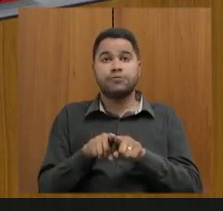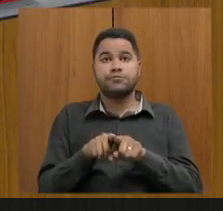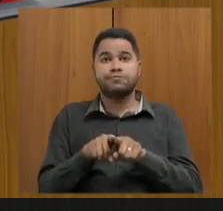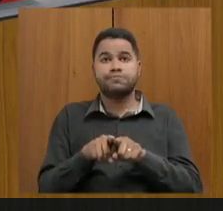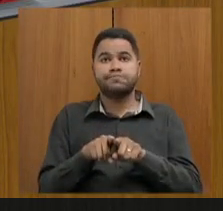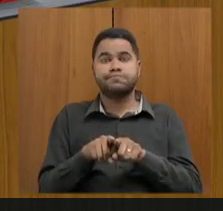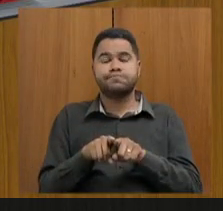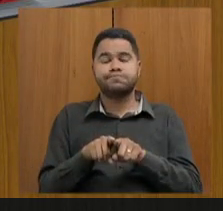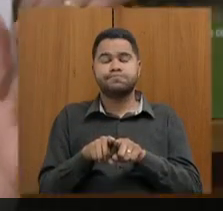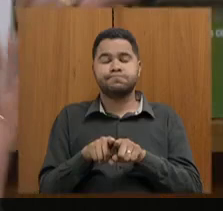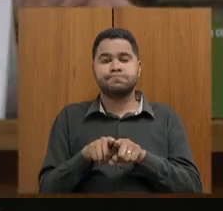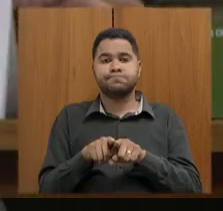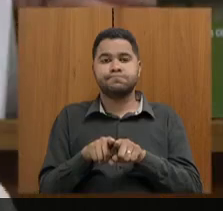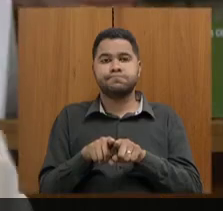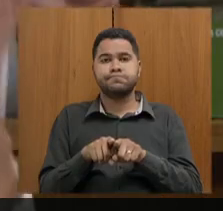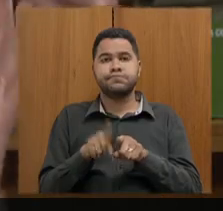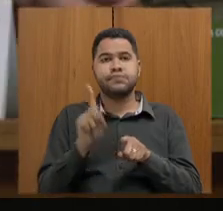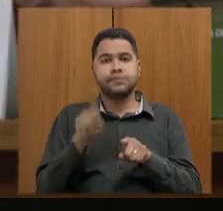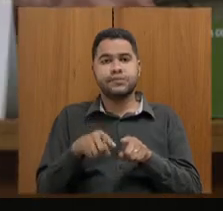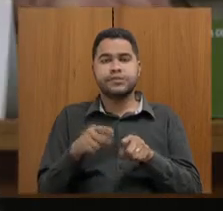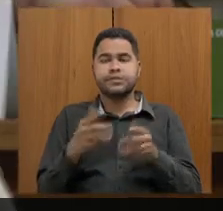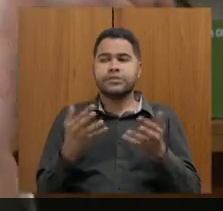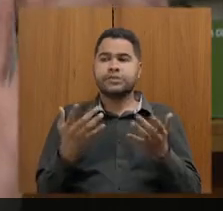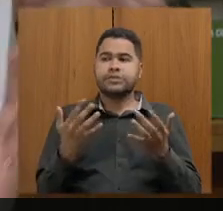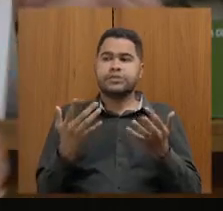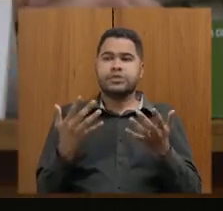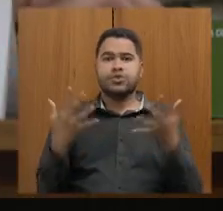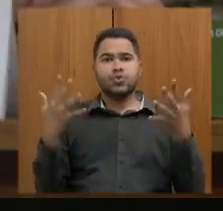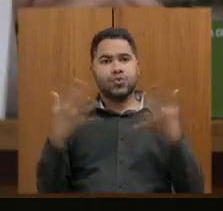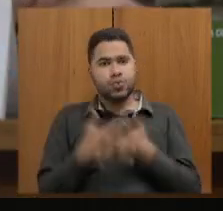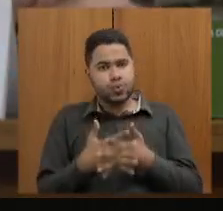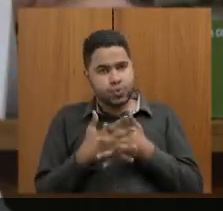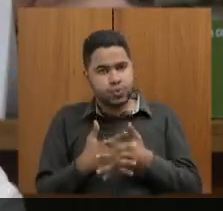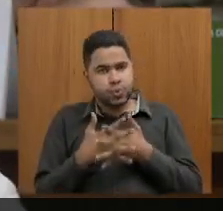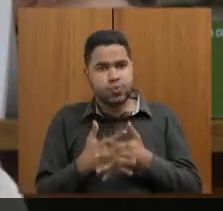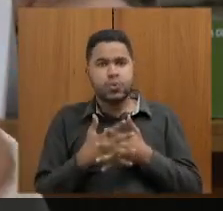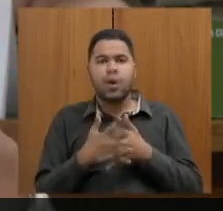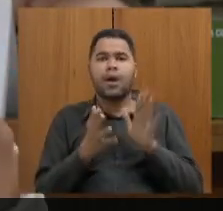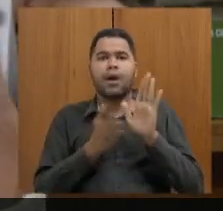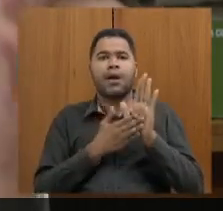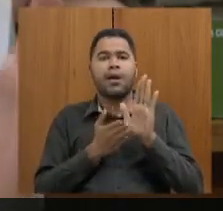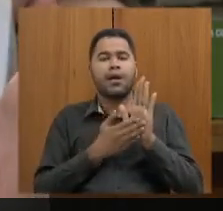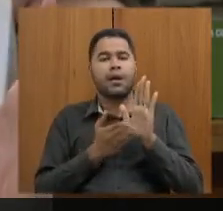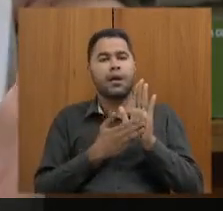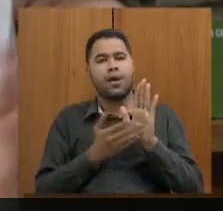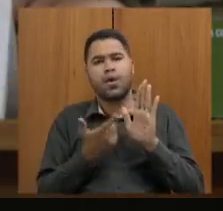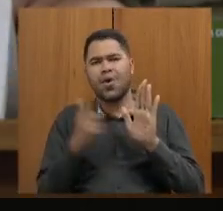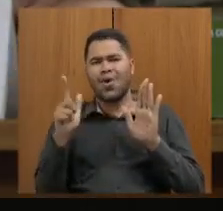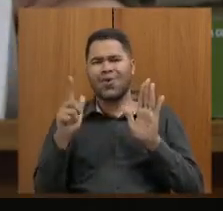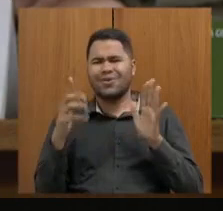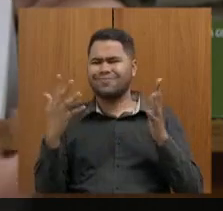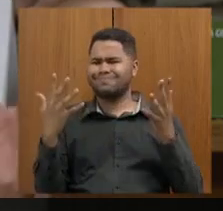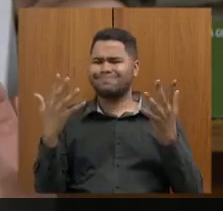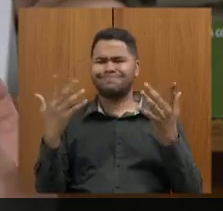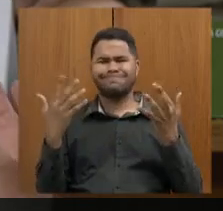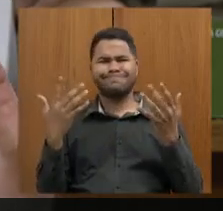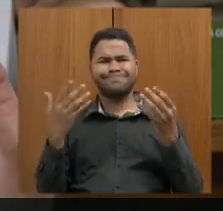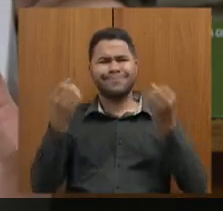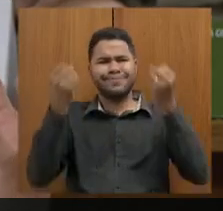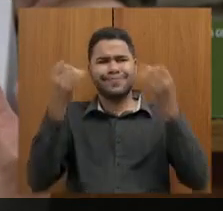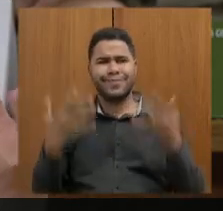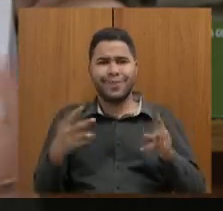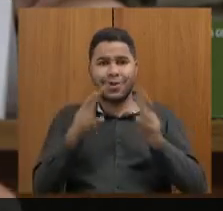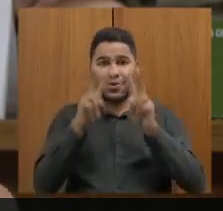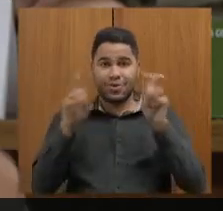atabalhoado e confundido e tratado de uma forma muito embolada quando a gente traz o